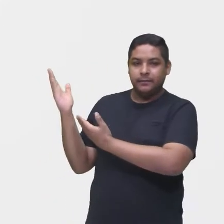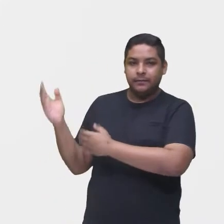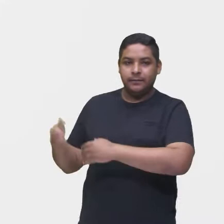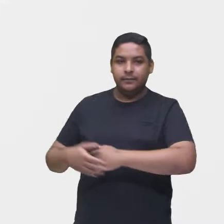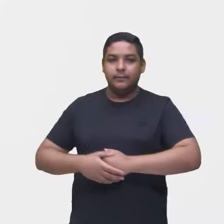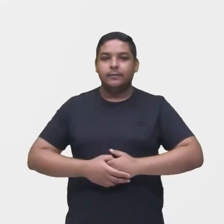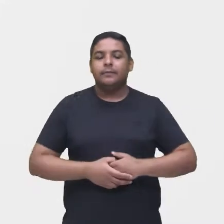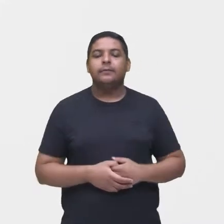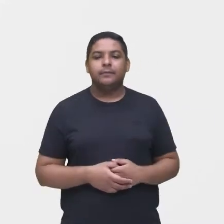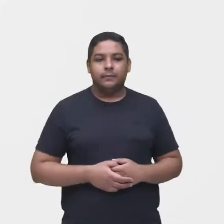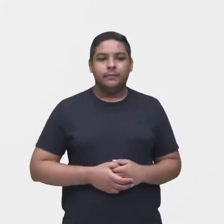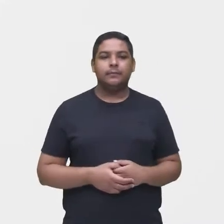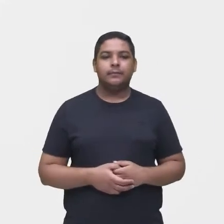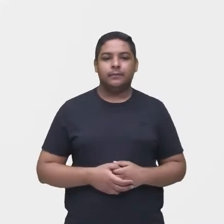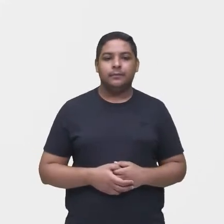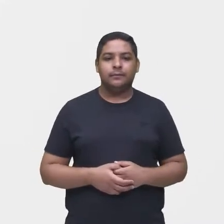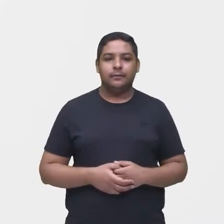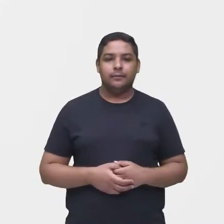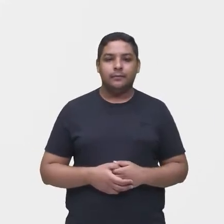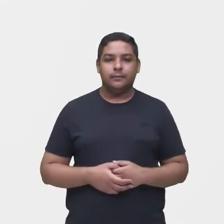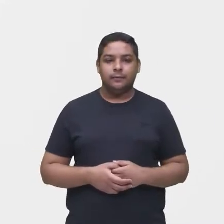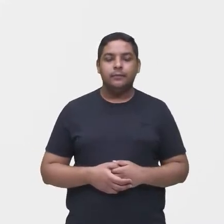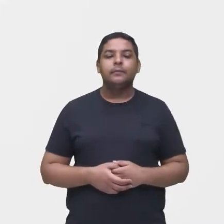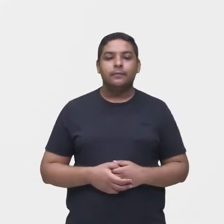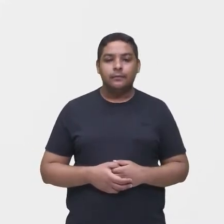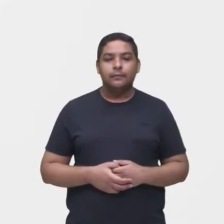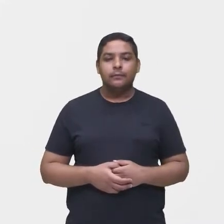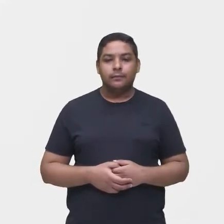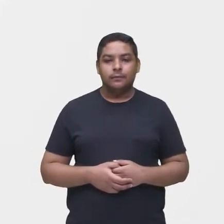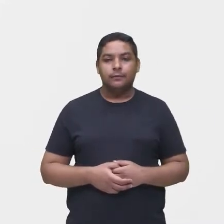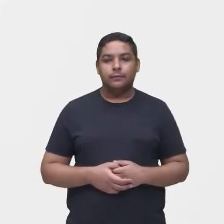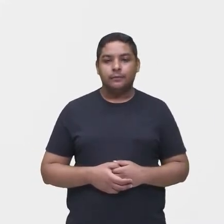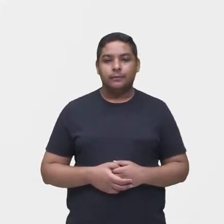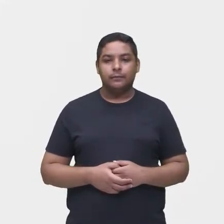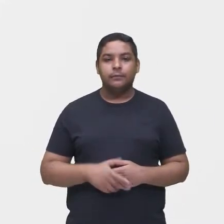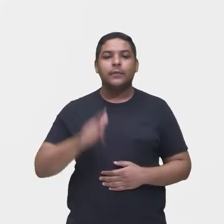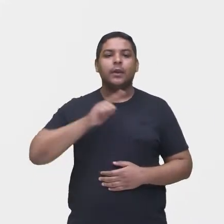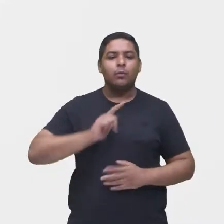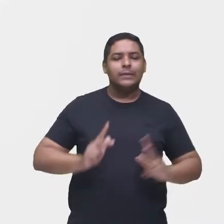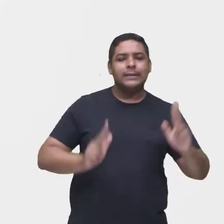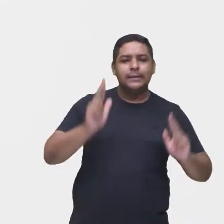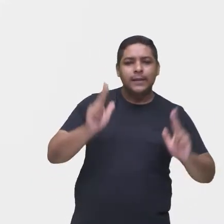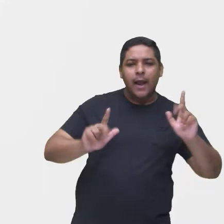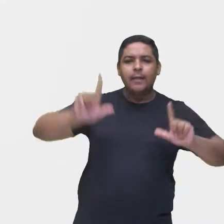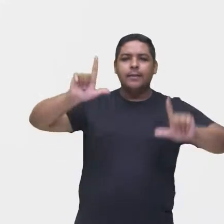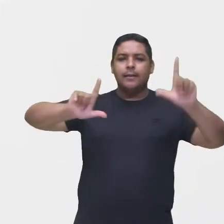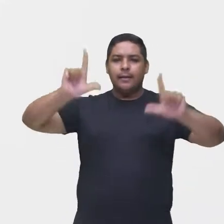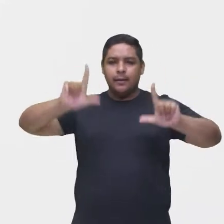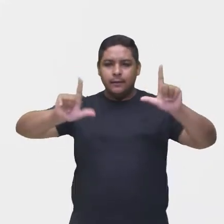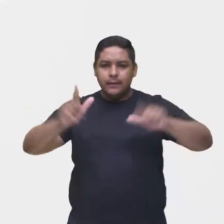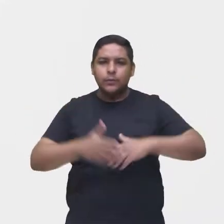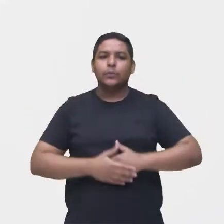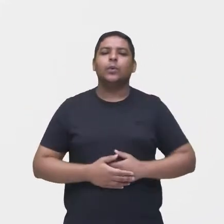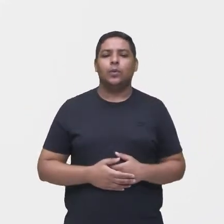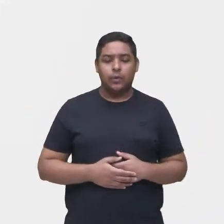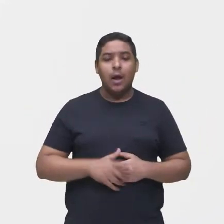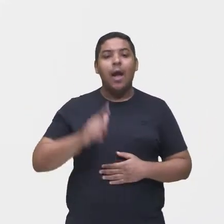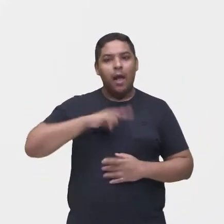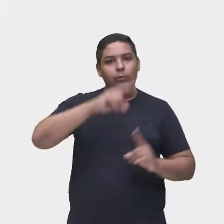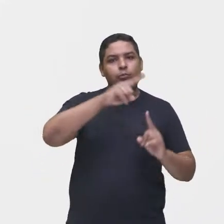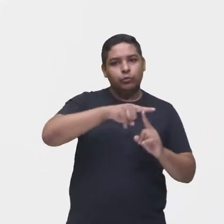televisiva, série de TV ou telecele, tudo isso são sinônimos, tá bom? É um tipo de programa